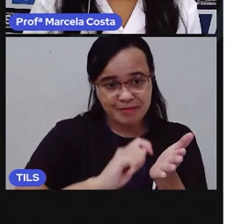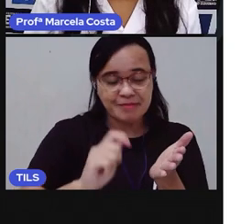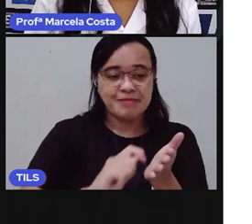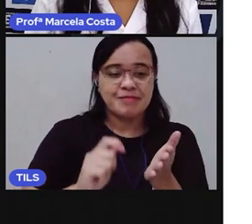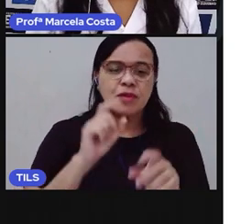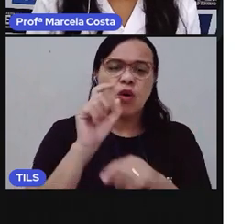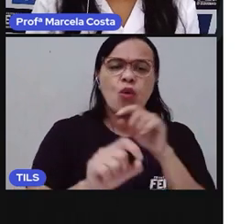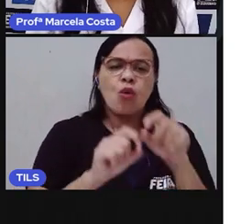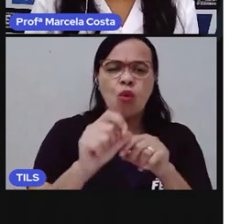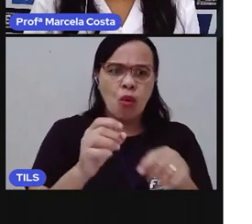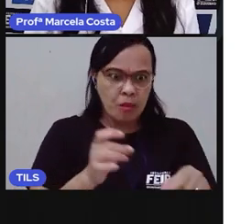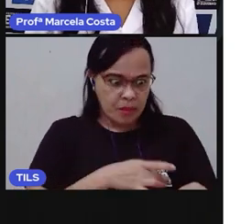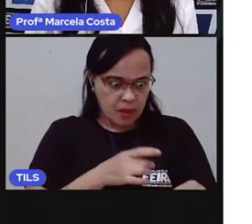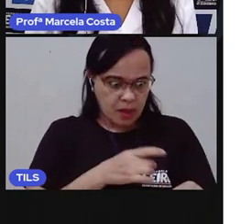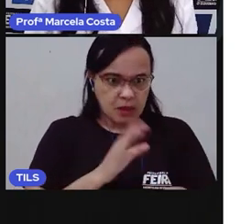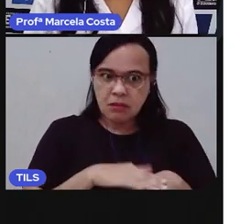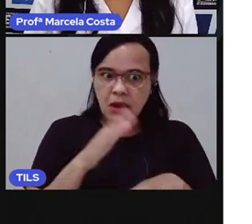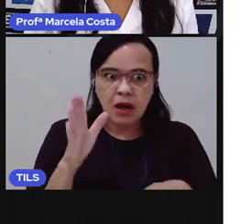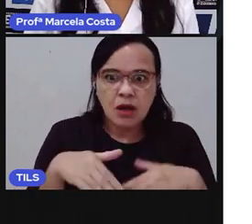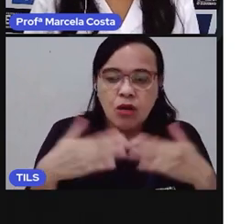qual é o seu maior medo.